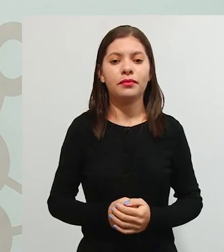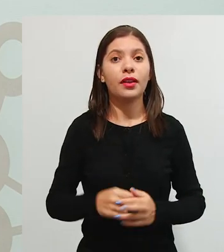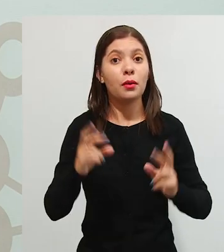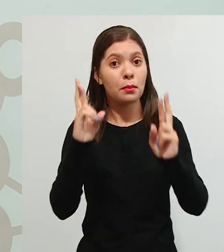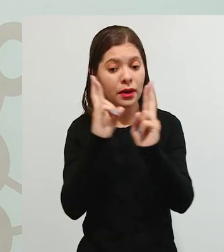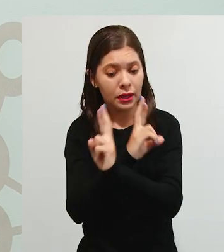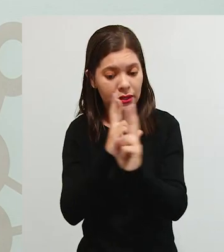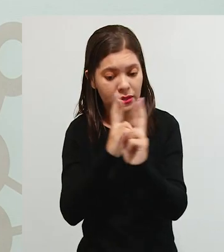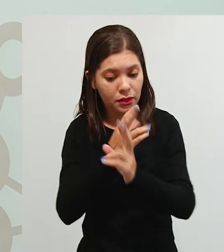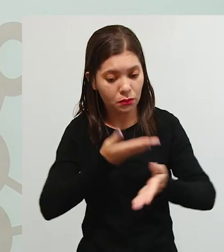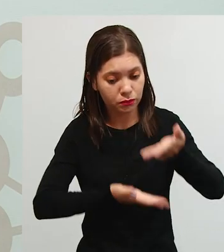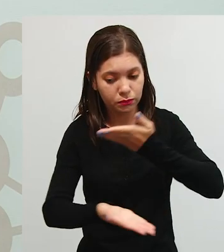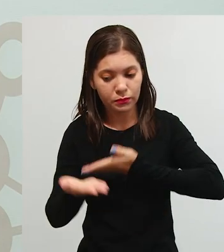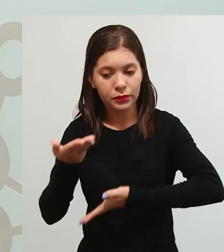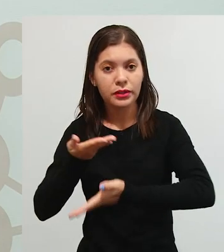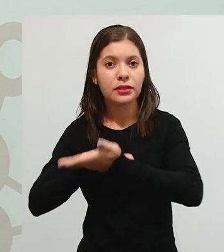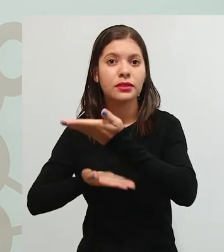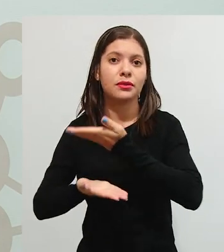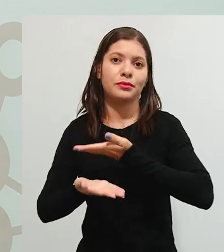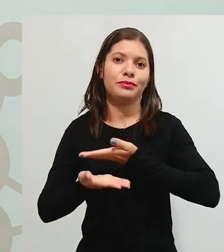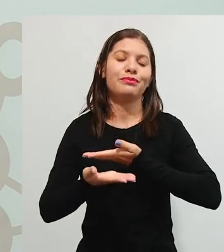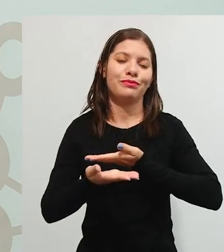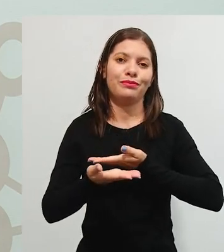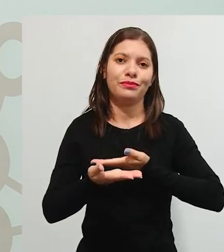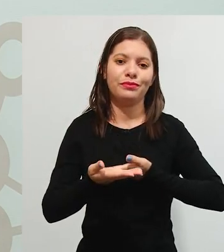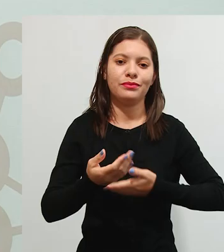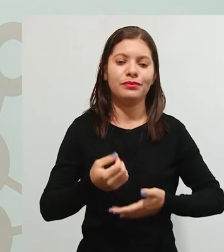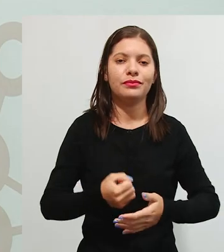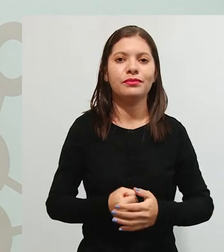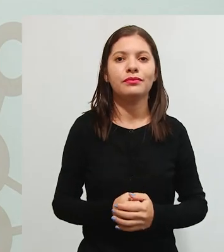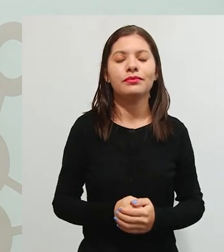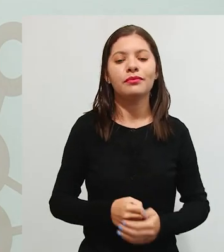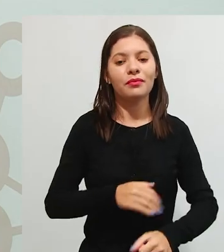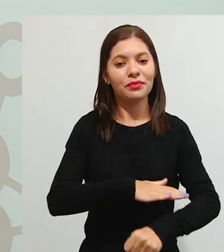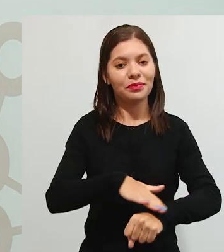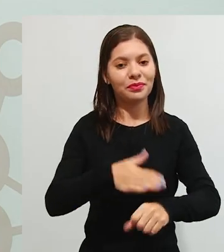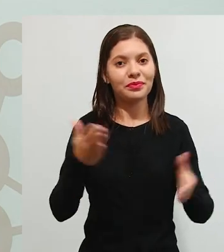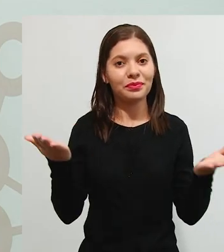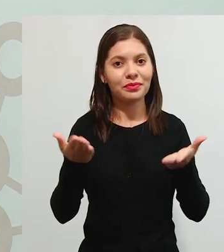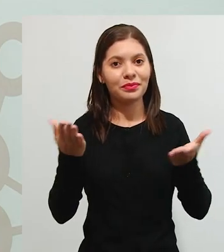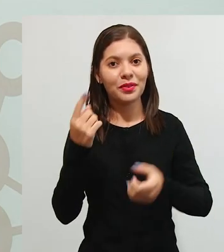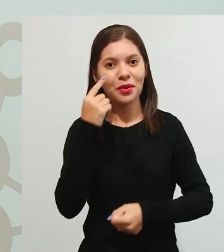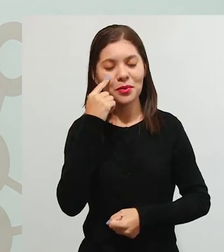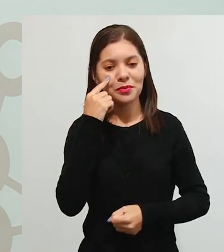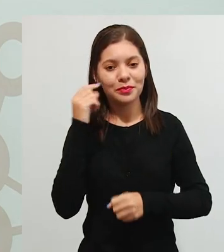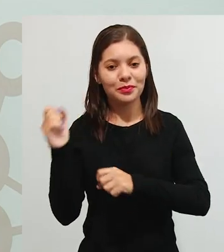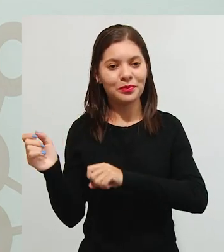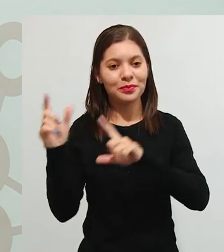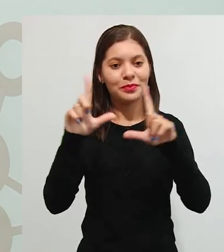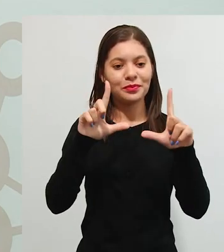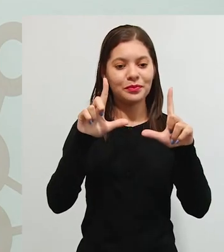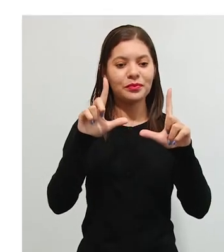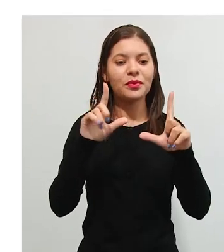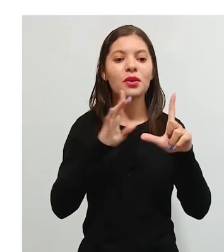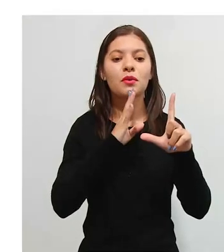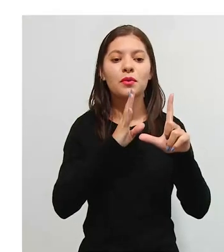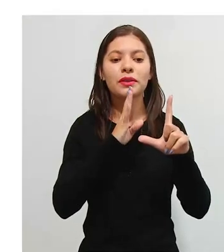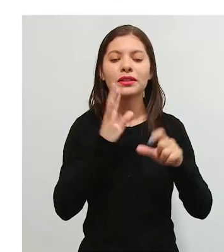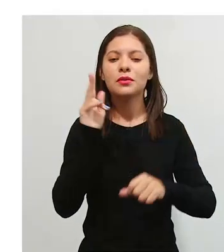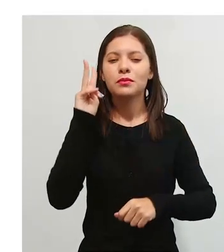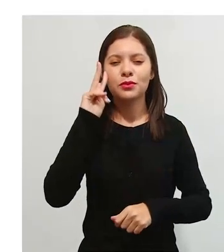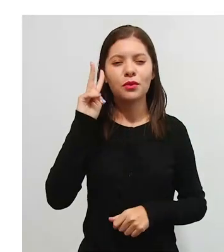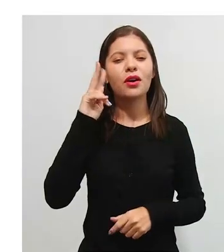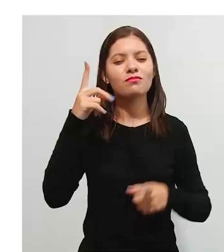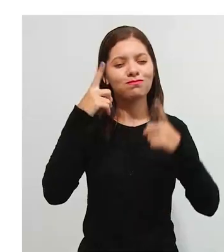Então, há uma relação de interação, isso é um termo-chave para a nossa conversa de hoje. Então, vamos continuar e aí vamos